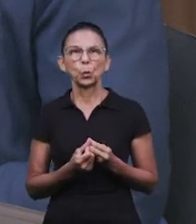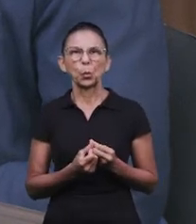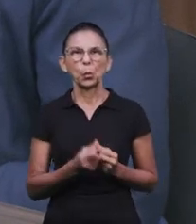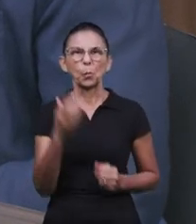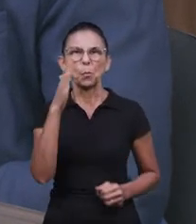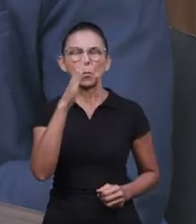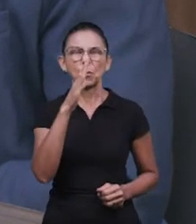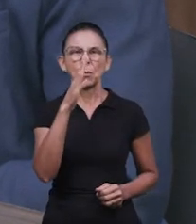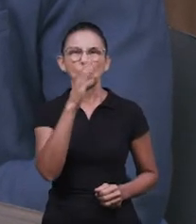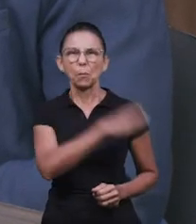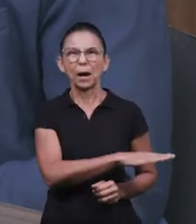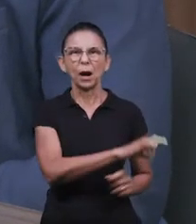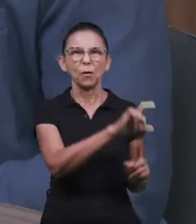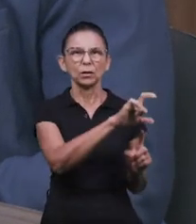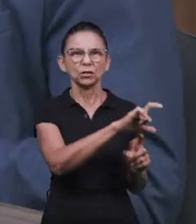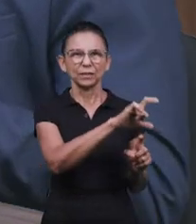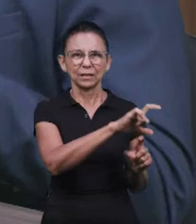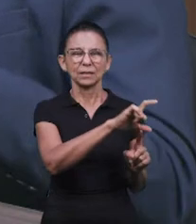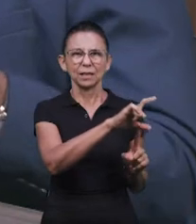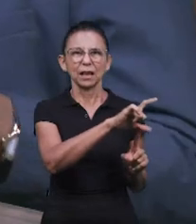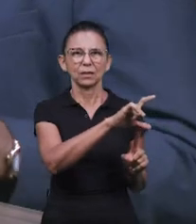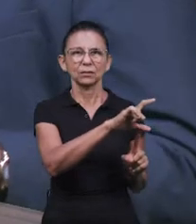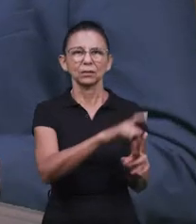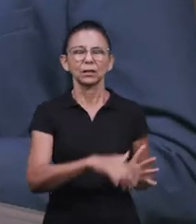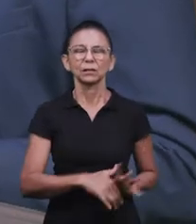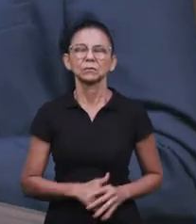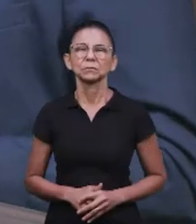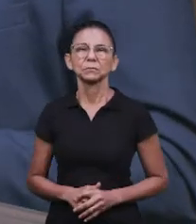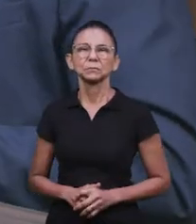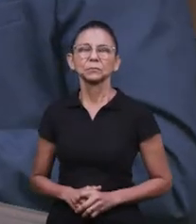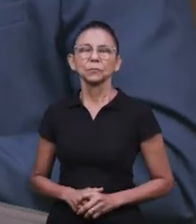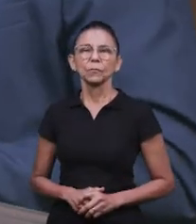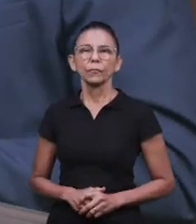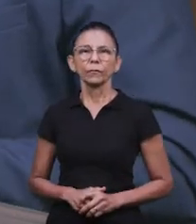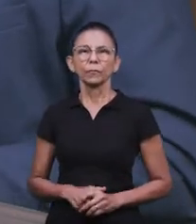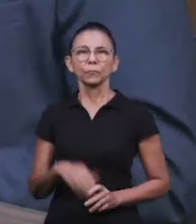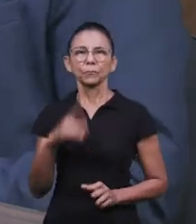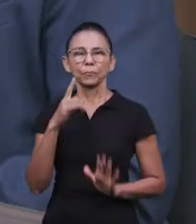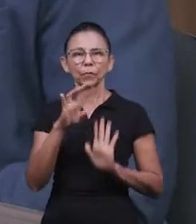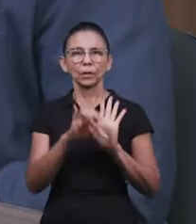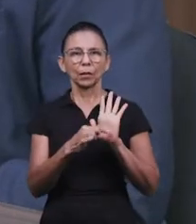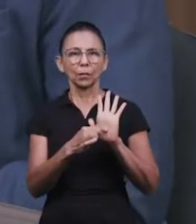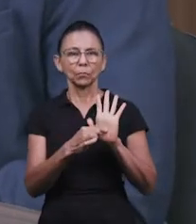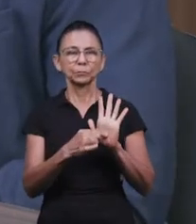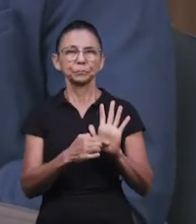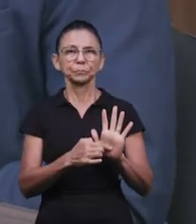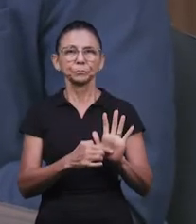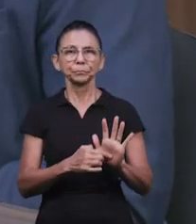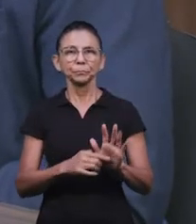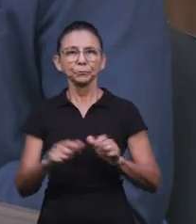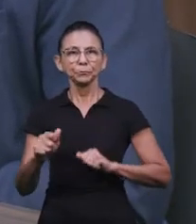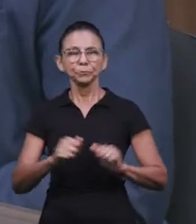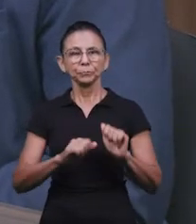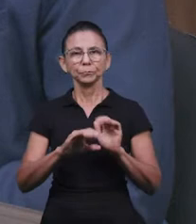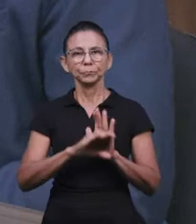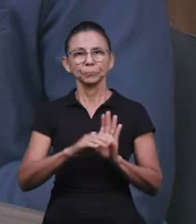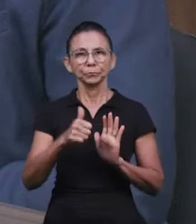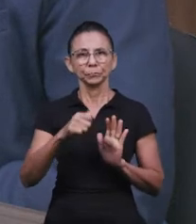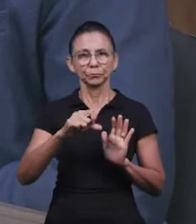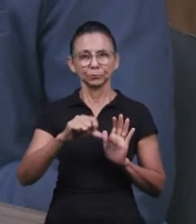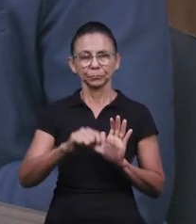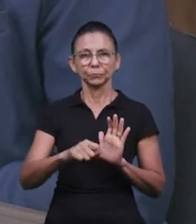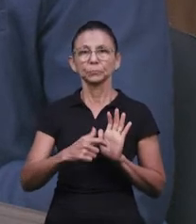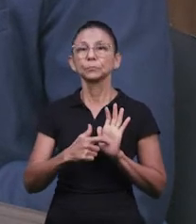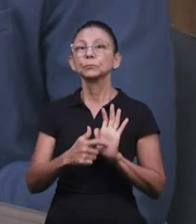algo das trevas, podemos dizer, das trevas, como falou no início. E temos que lembrar uma coisa, queria lembrar um texto bíblico aqui, que Atos